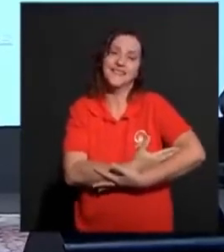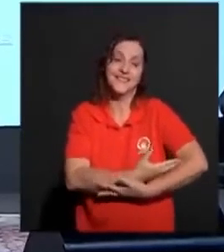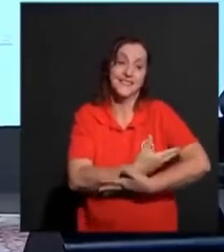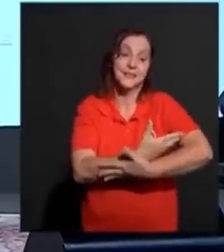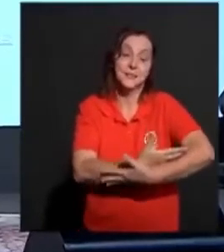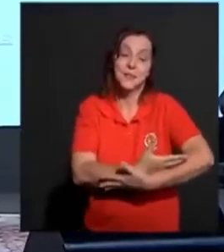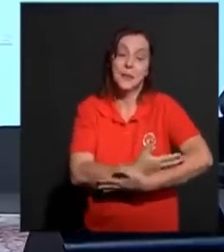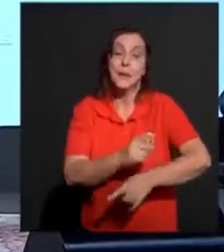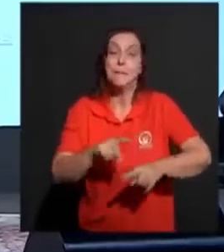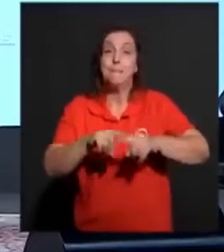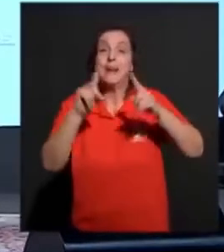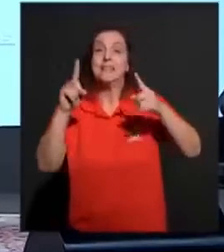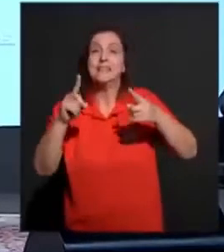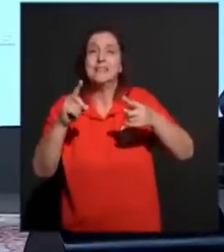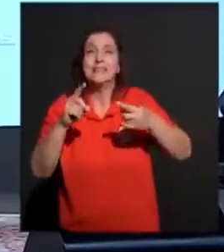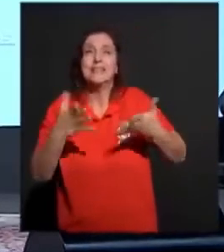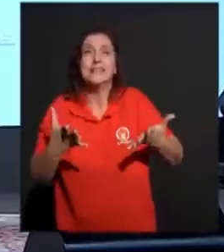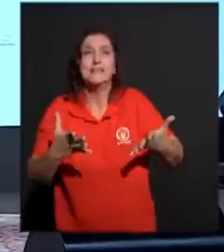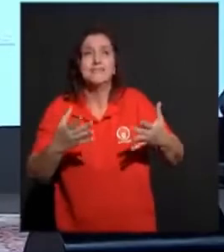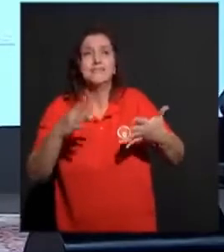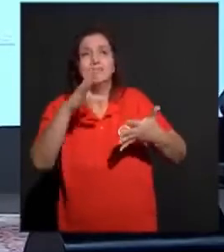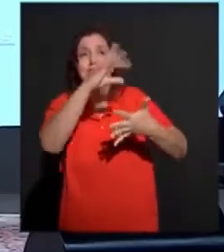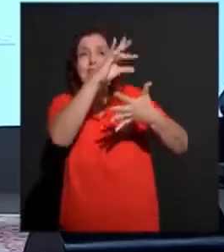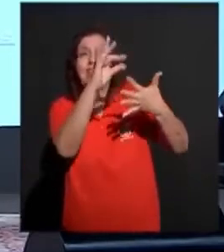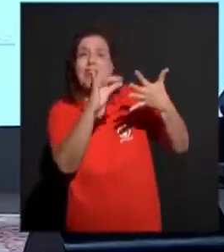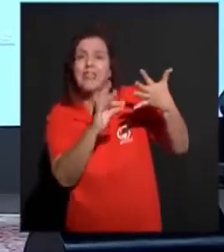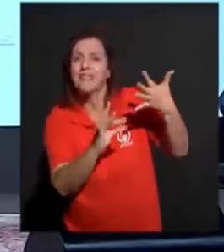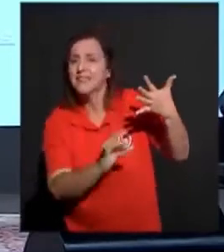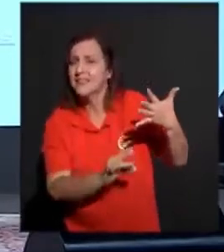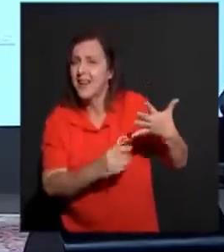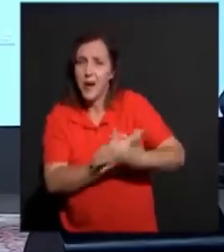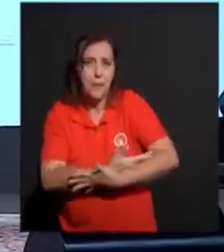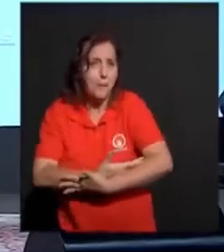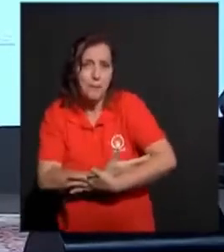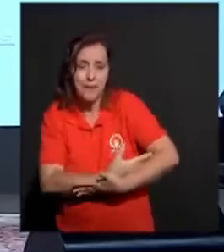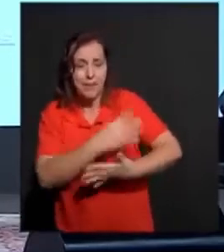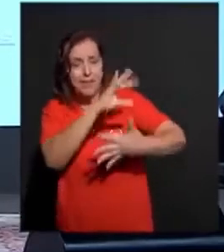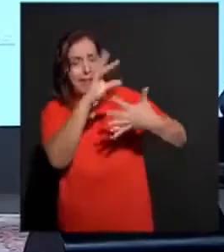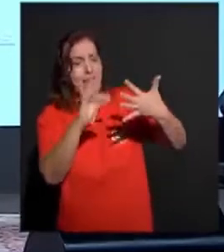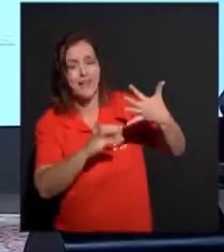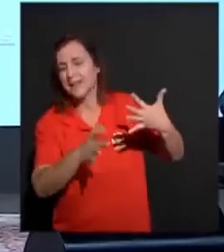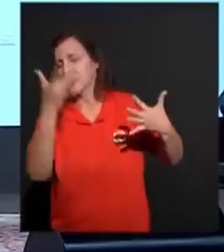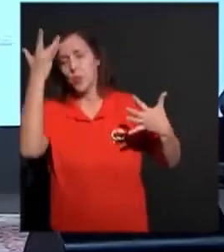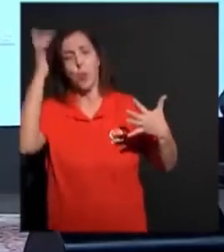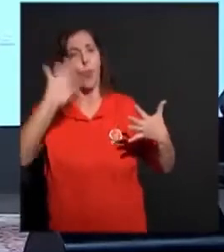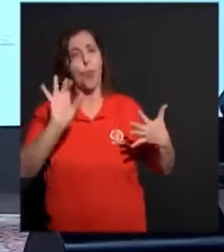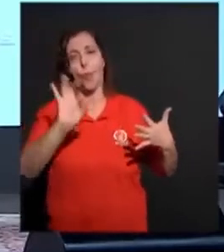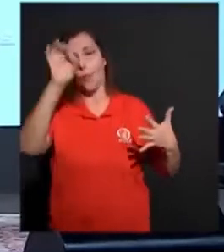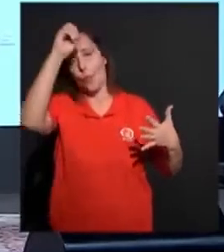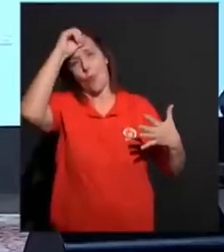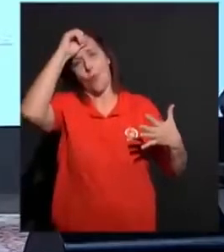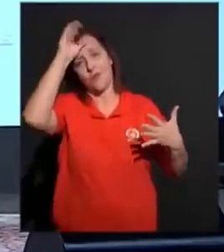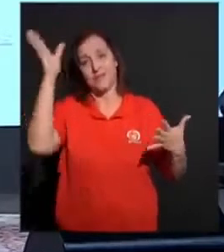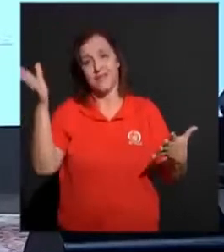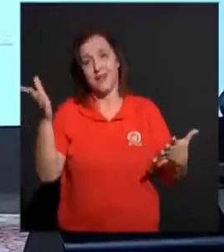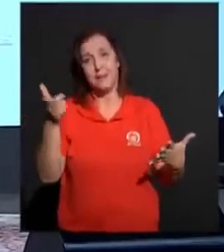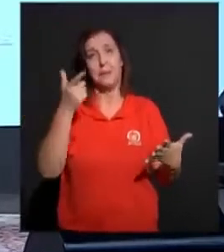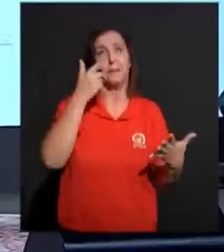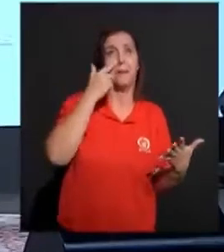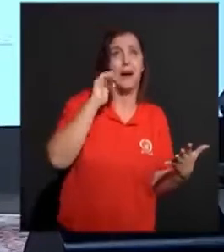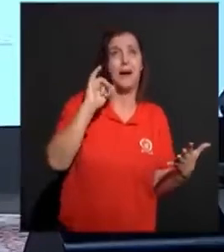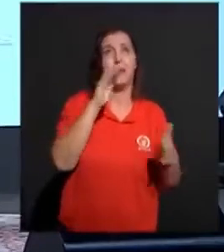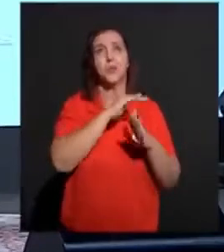Mas ele não sabe descrever em totalidade. Ele ainda não sabe expressar. Tudo que é a mãe e o pai.